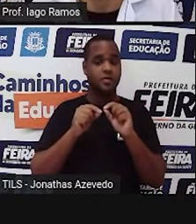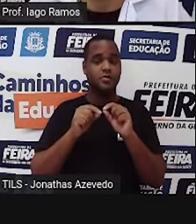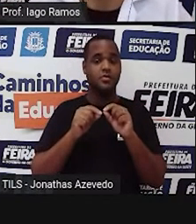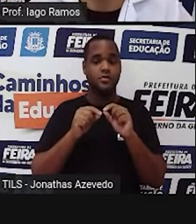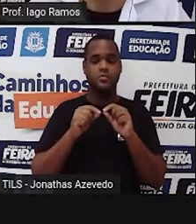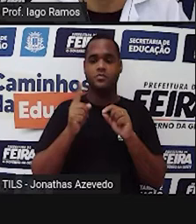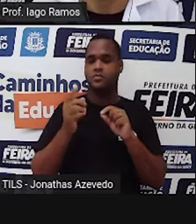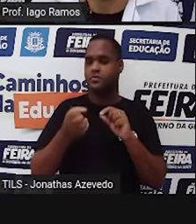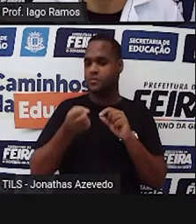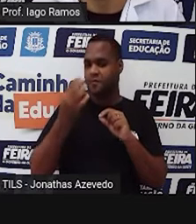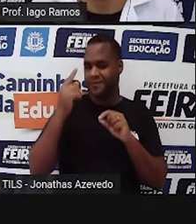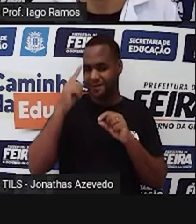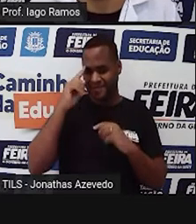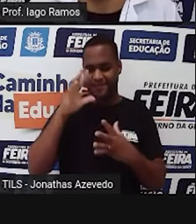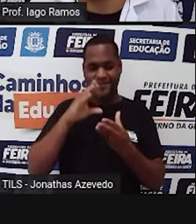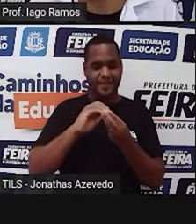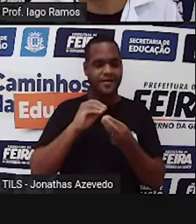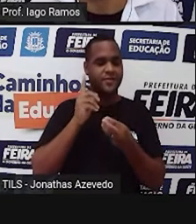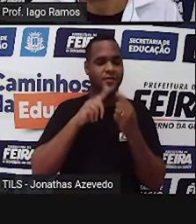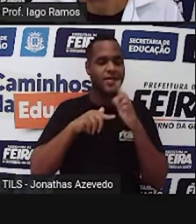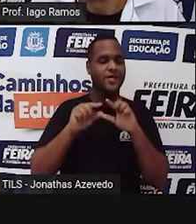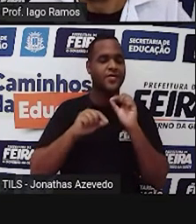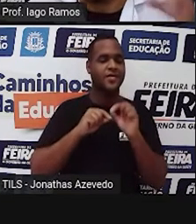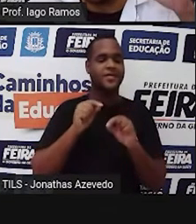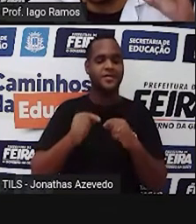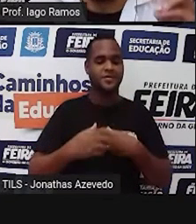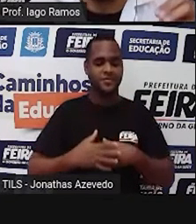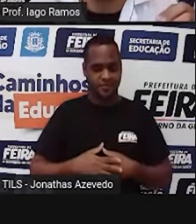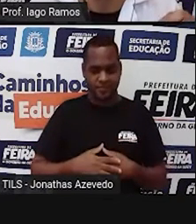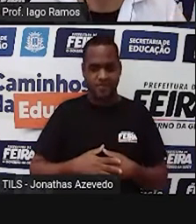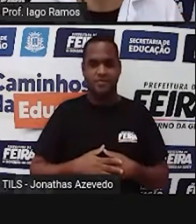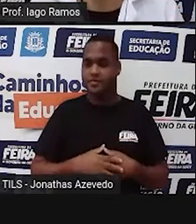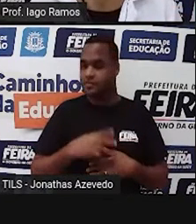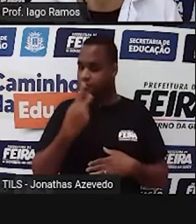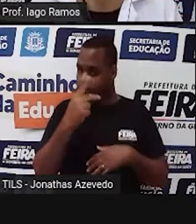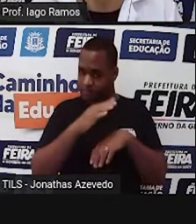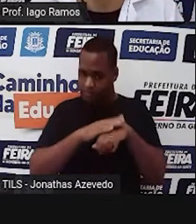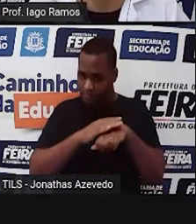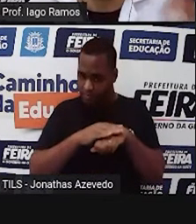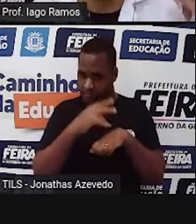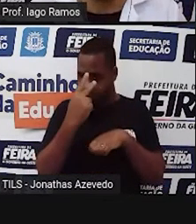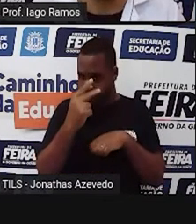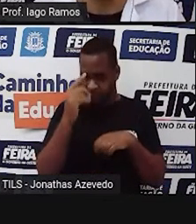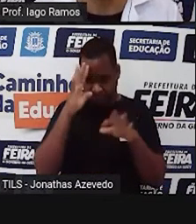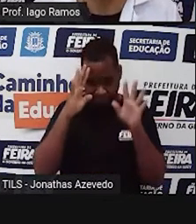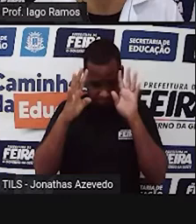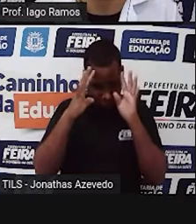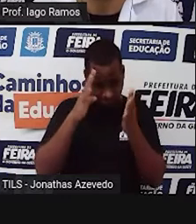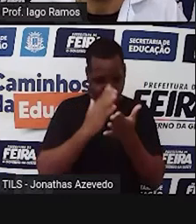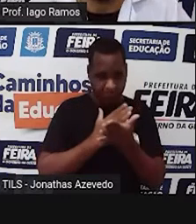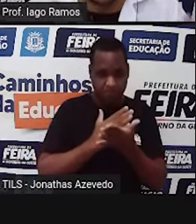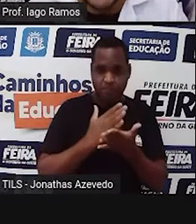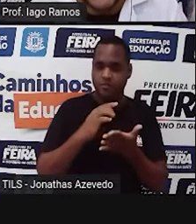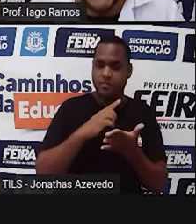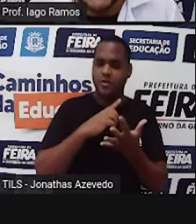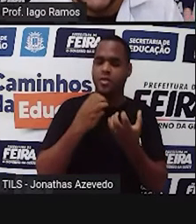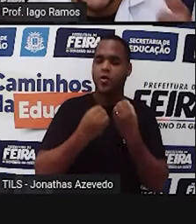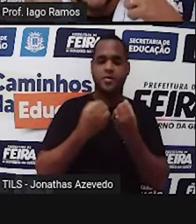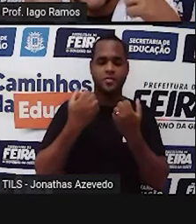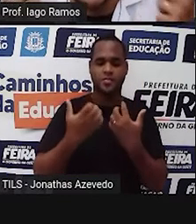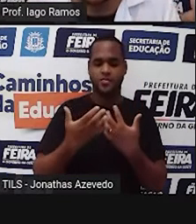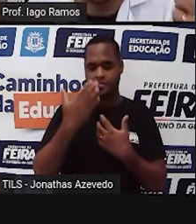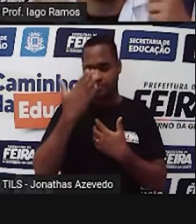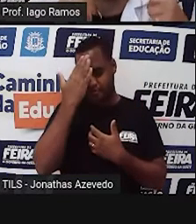o quanto é que você está entendendo das coisas? Fica com isso, né? Porque a partir daí você vai saber onde é que você